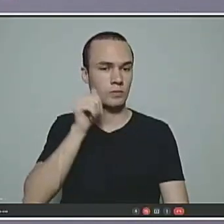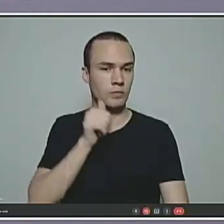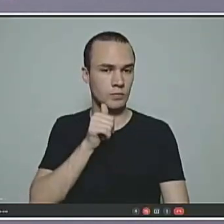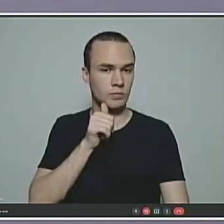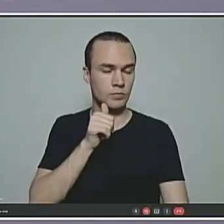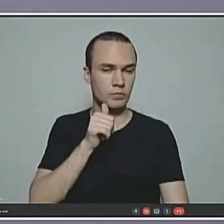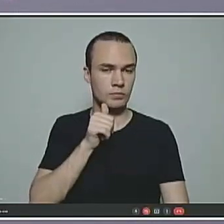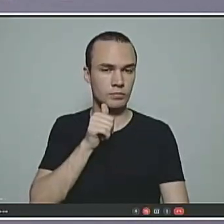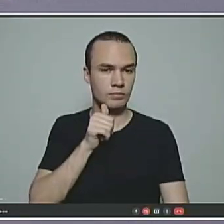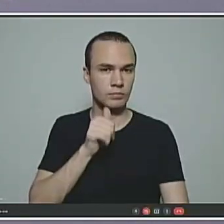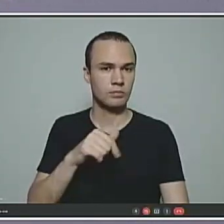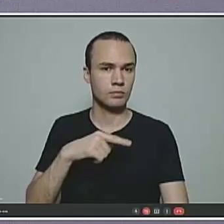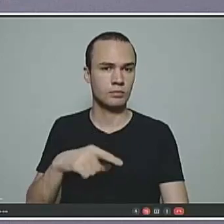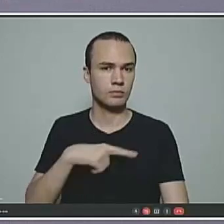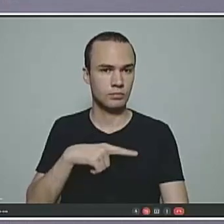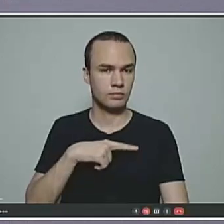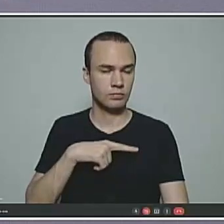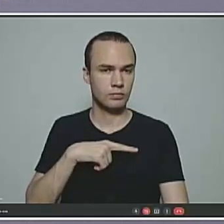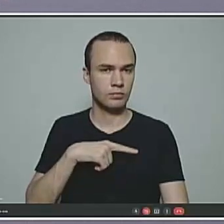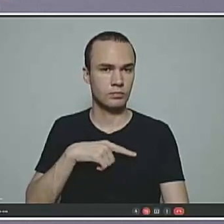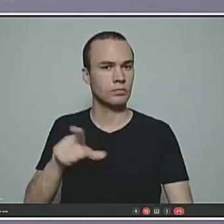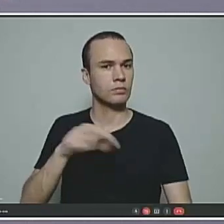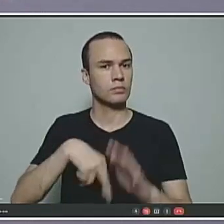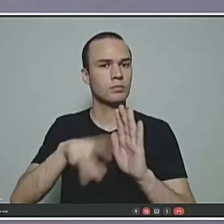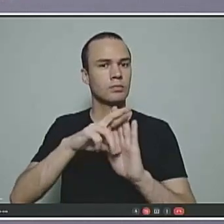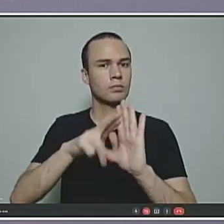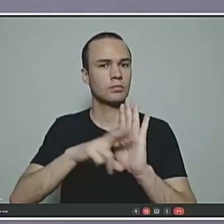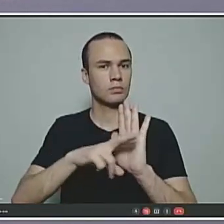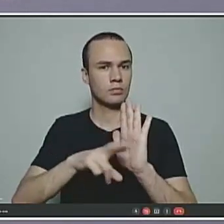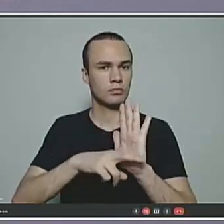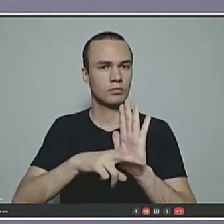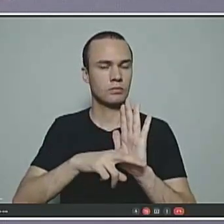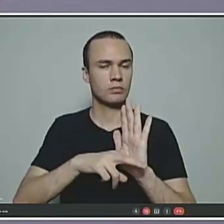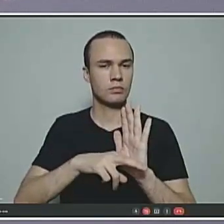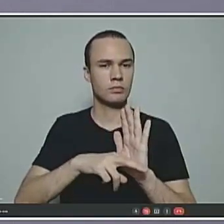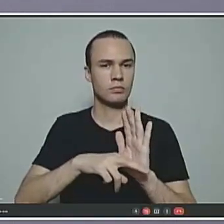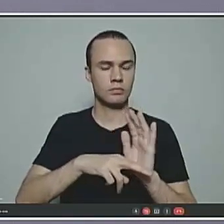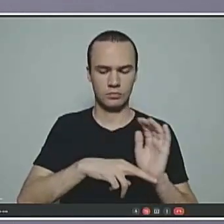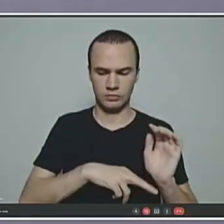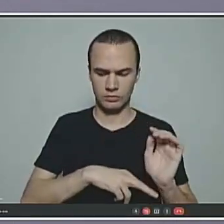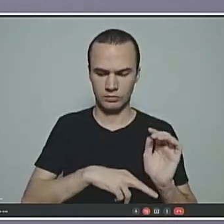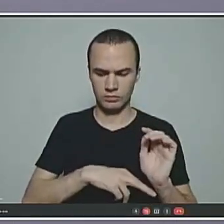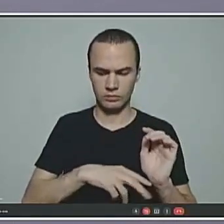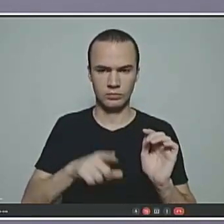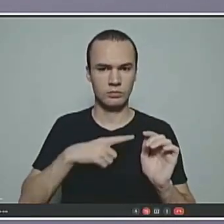aí tem uma diminuição, essa é a regra permanente, mas na transitória tem uma diminuição de 5 anos.